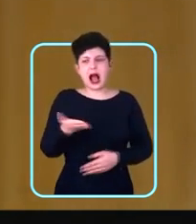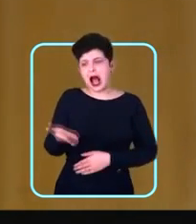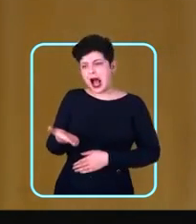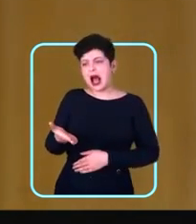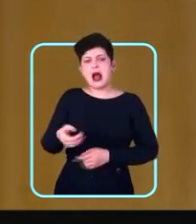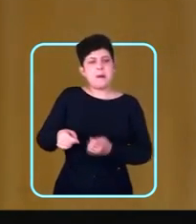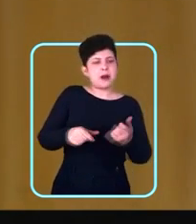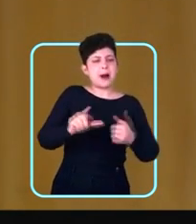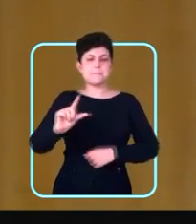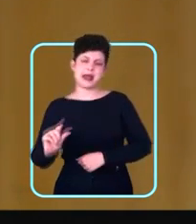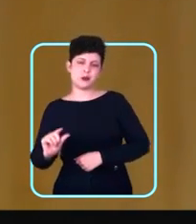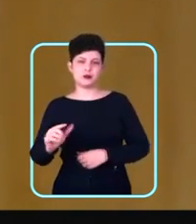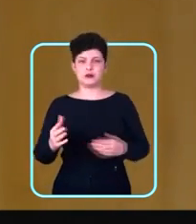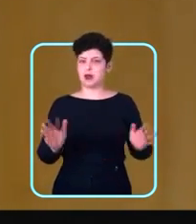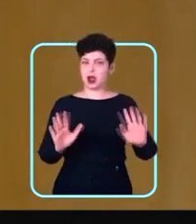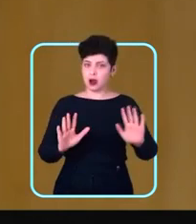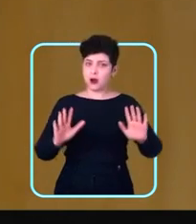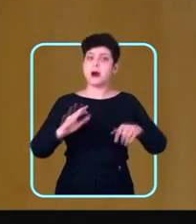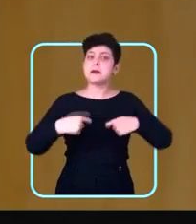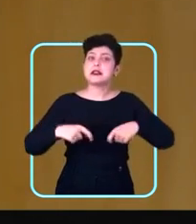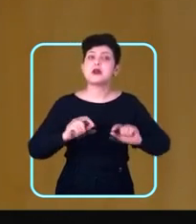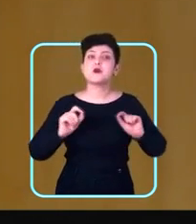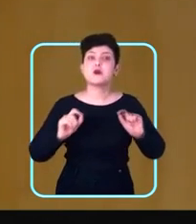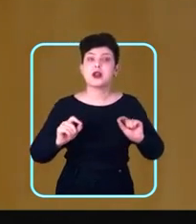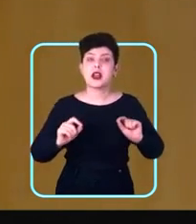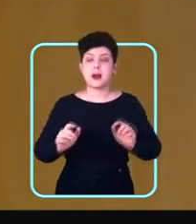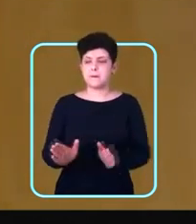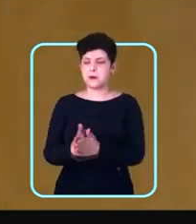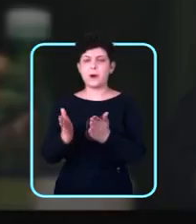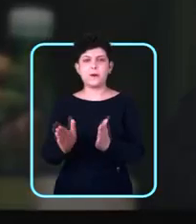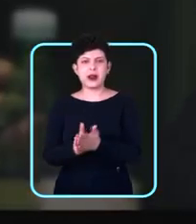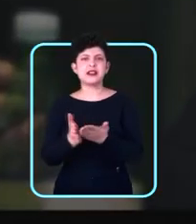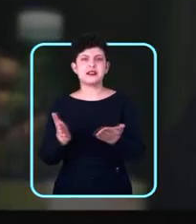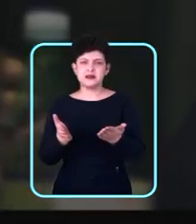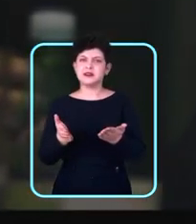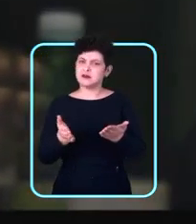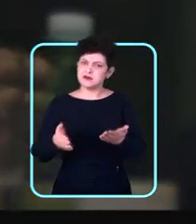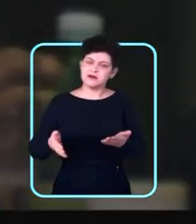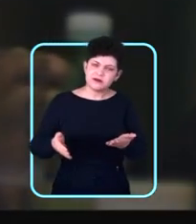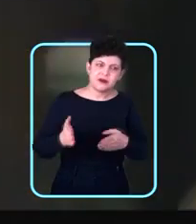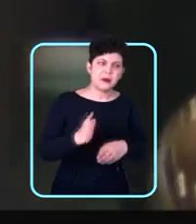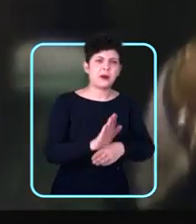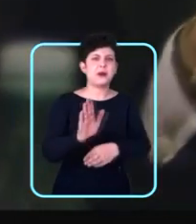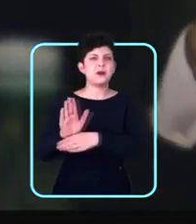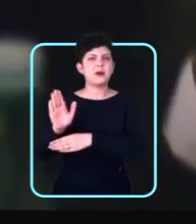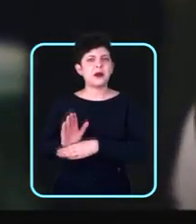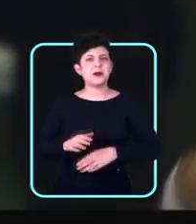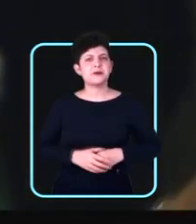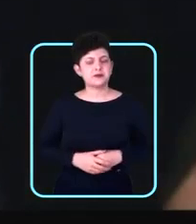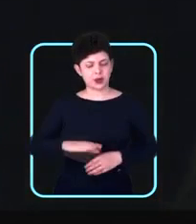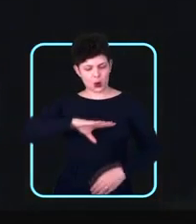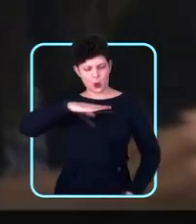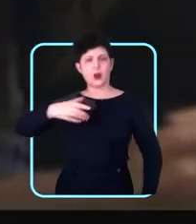favorecido. O que a gente tem que fazer é acabar de vez com a pobreza. Eu sou uma mulher muito corajosa.